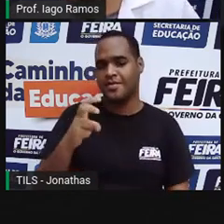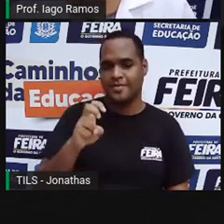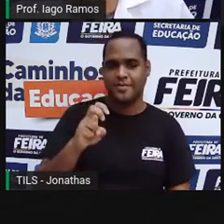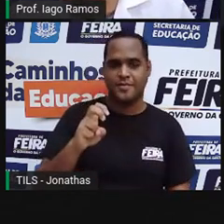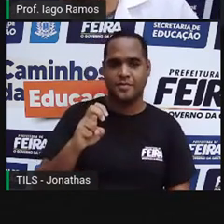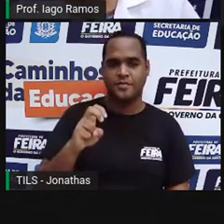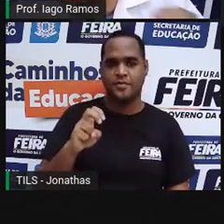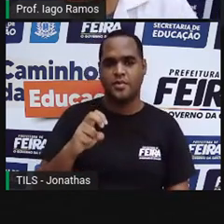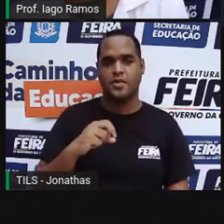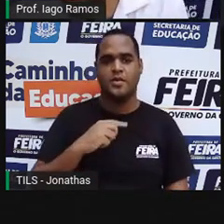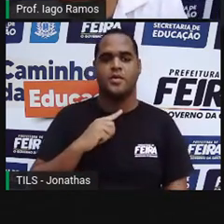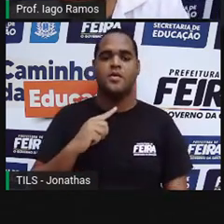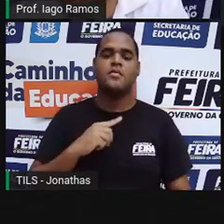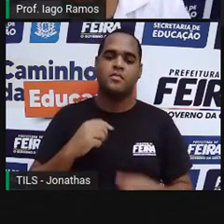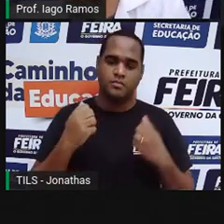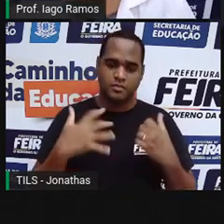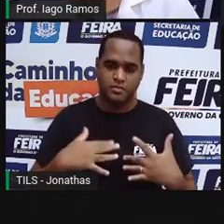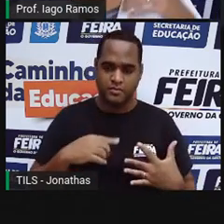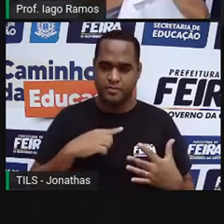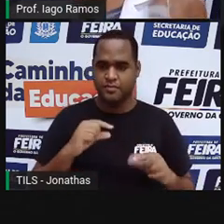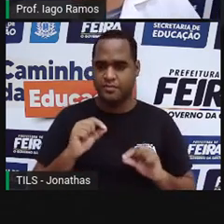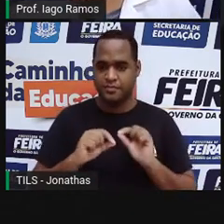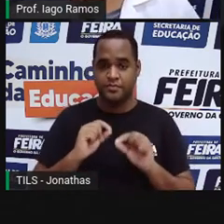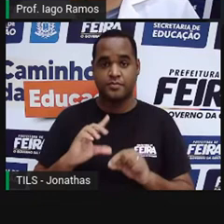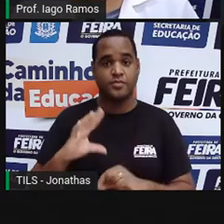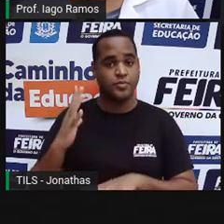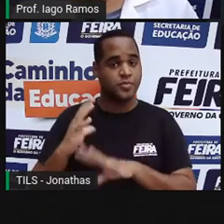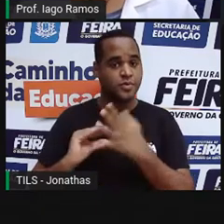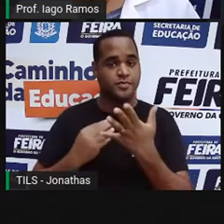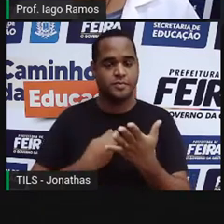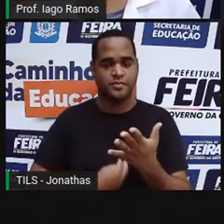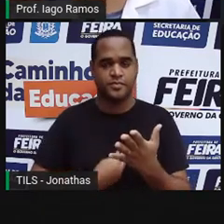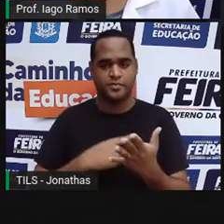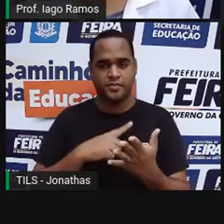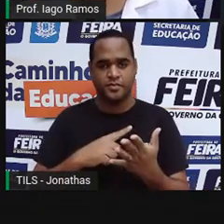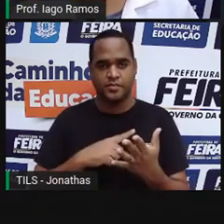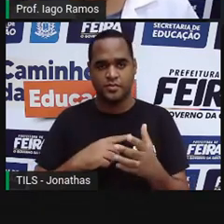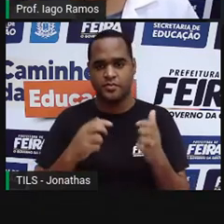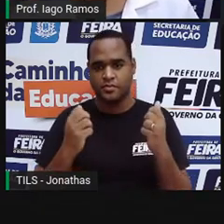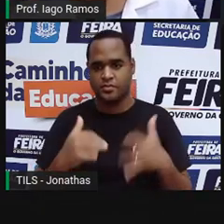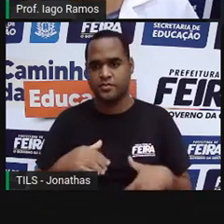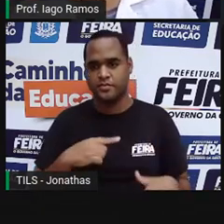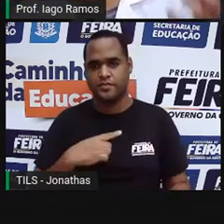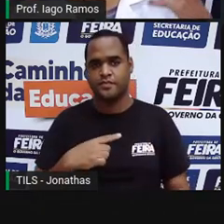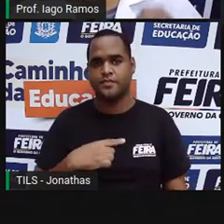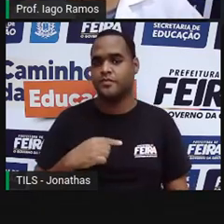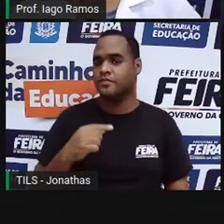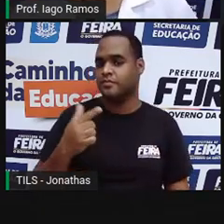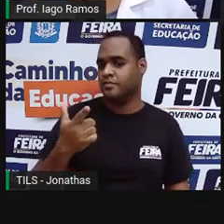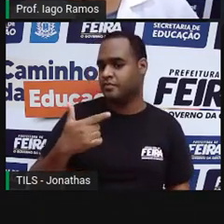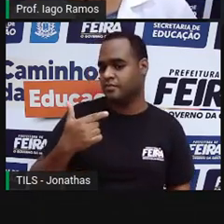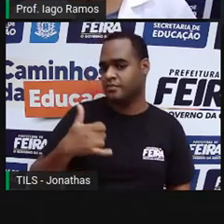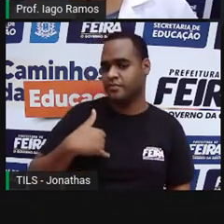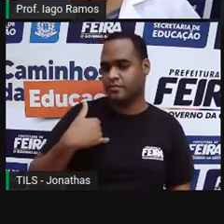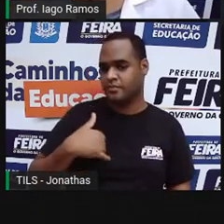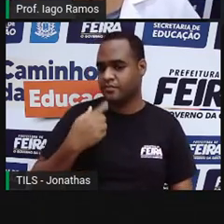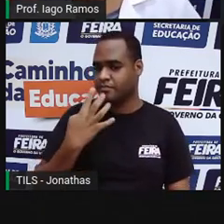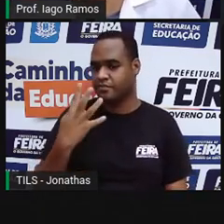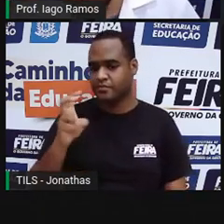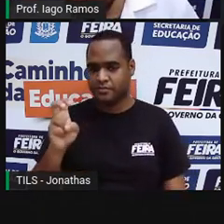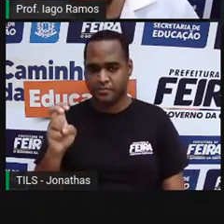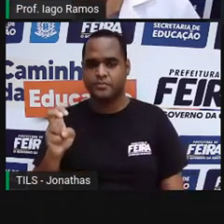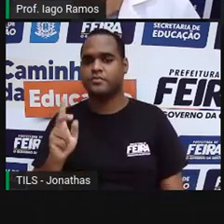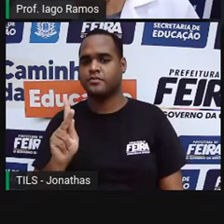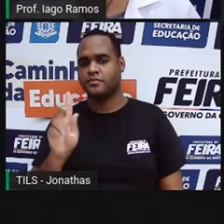certo uma criança, isso vai acontecer sempre? Uma criança de 12 anos com 45 kg, quando ela chegar aos 36, ela